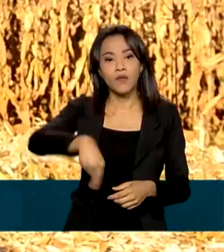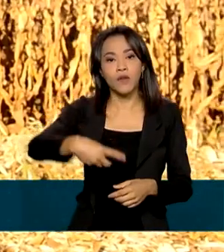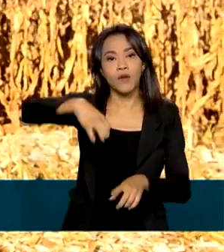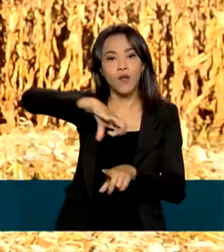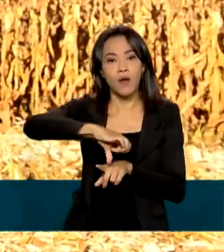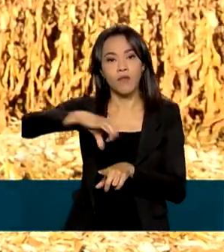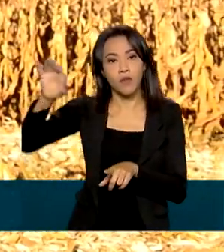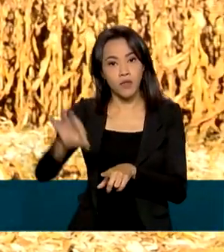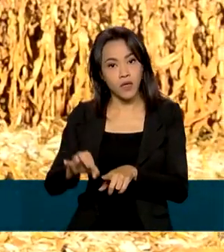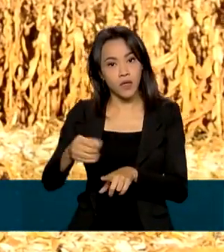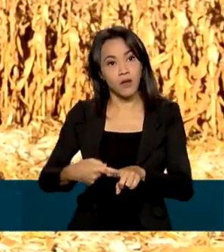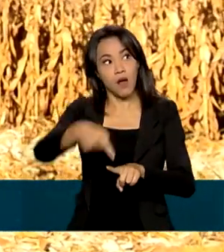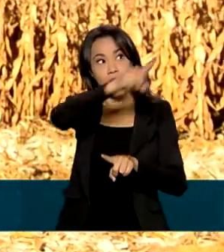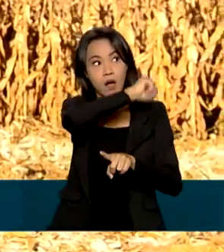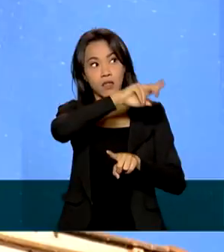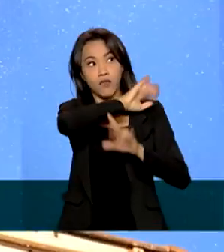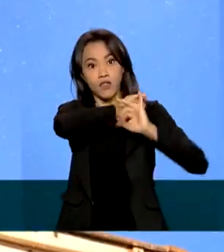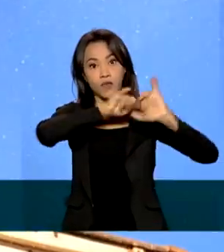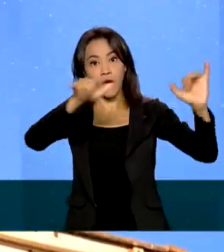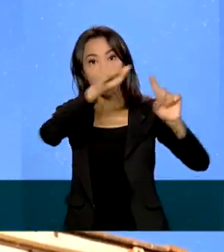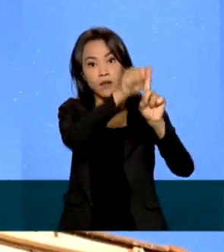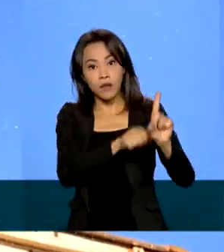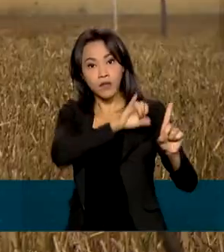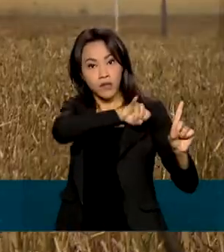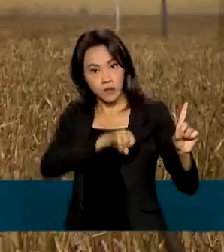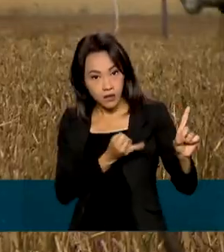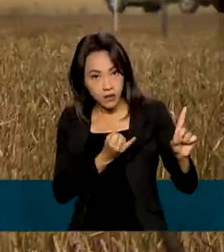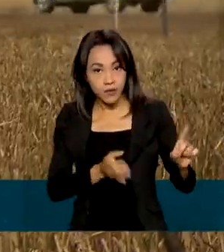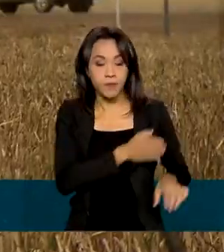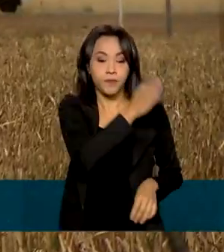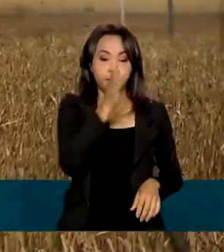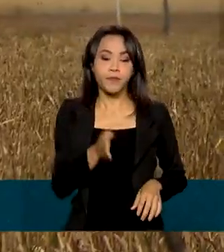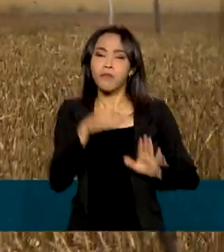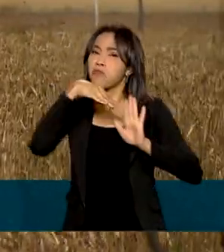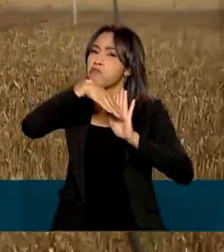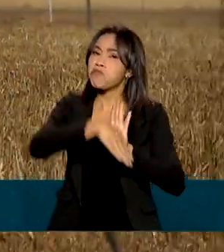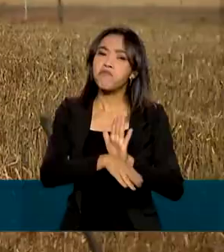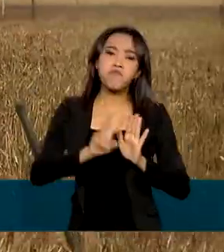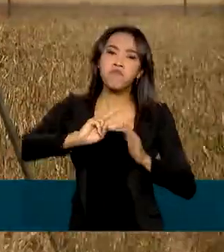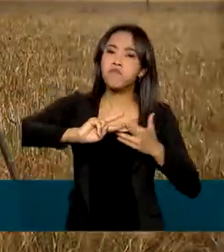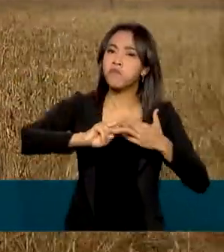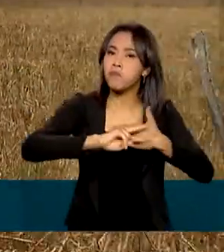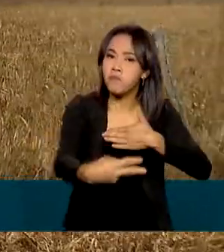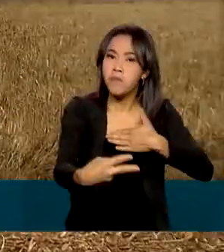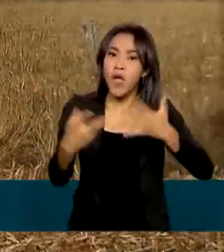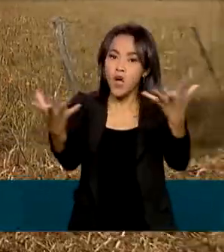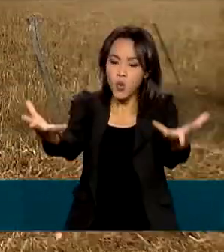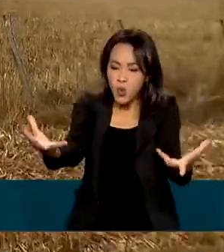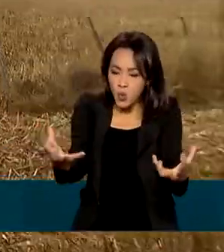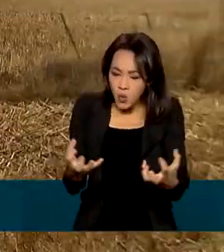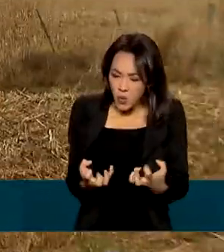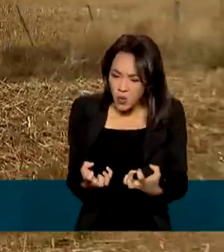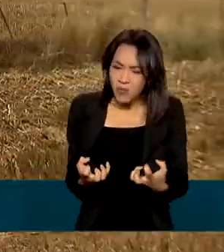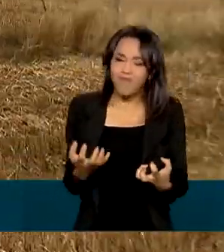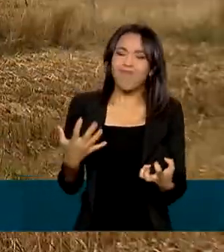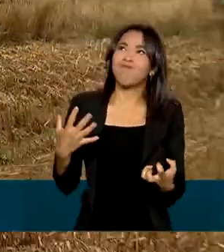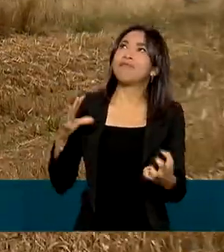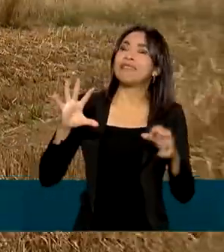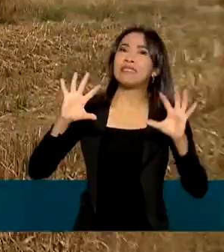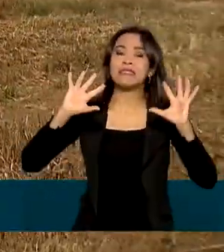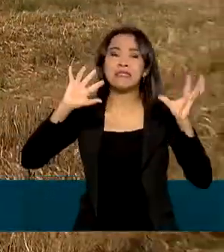estimativa, divulgada em janeiro deste ano. A queda é reflexo da estiagem que afetou principalmente